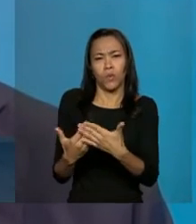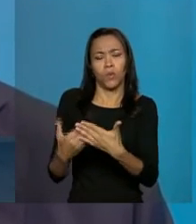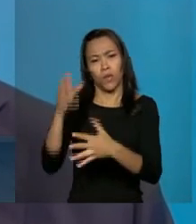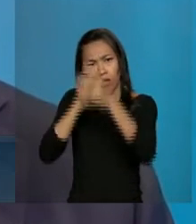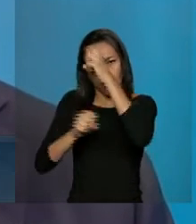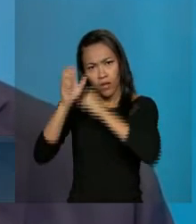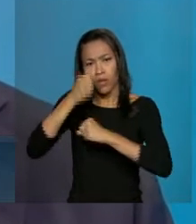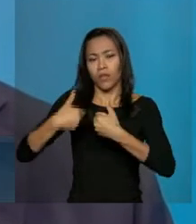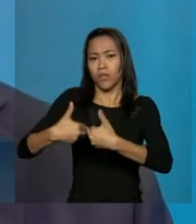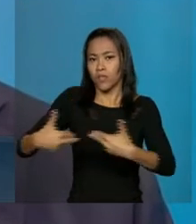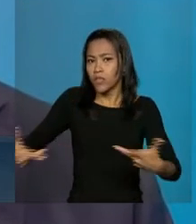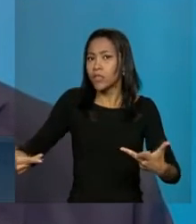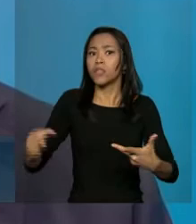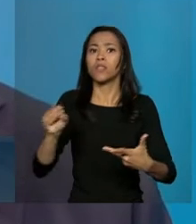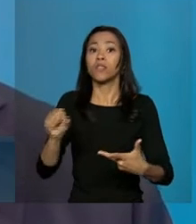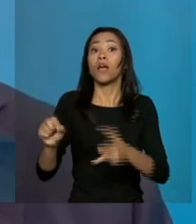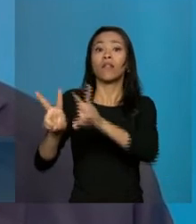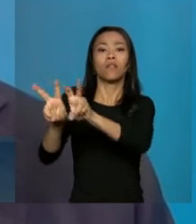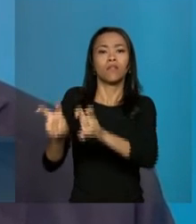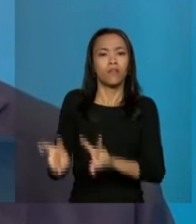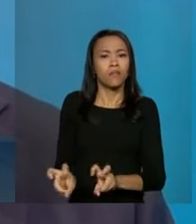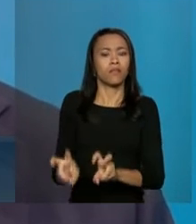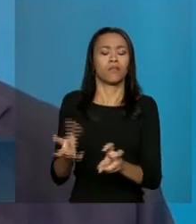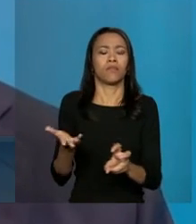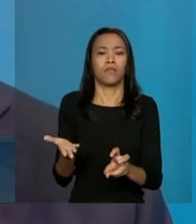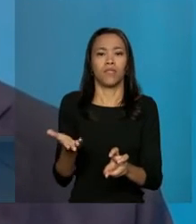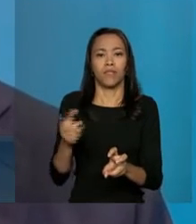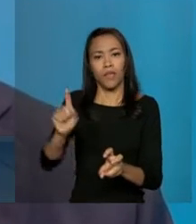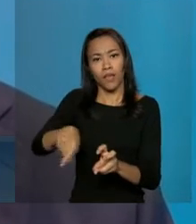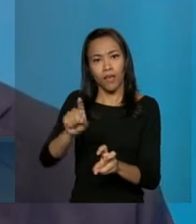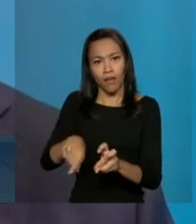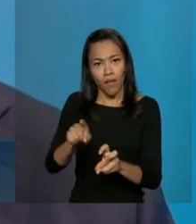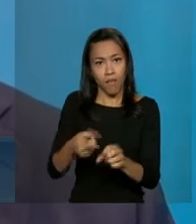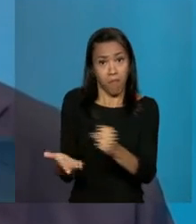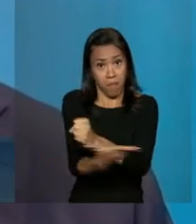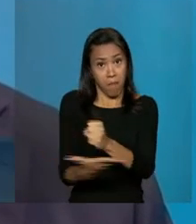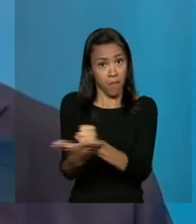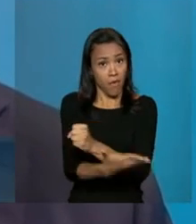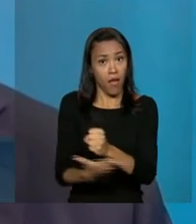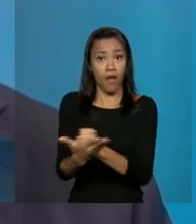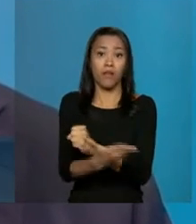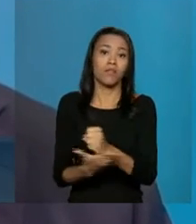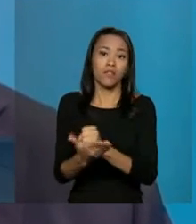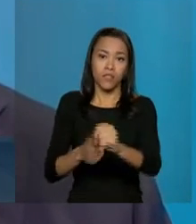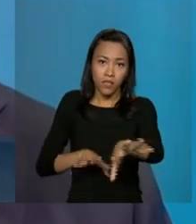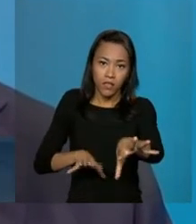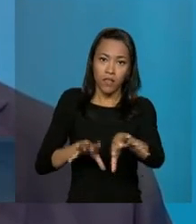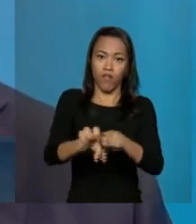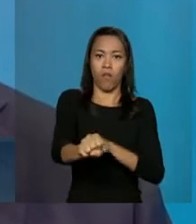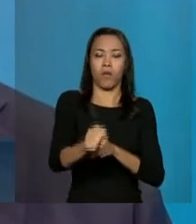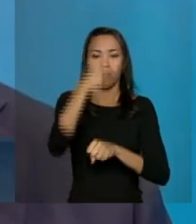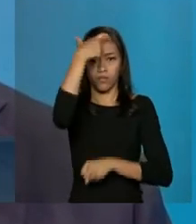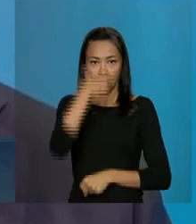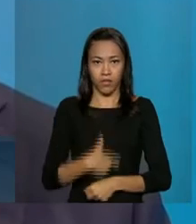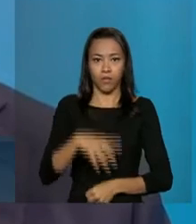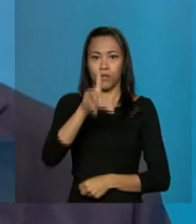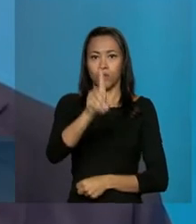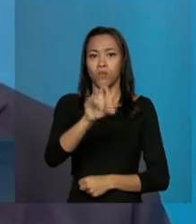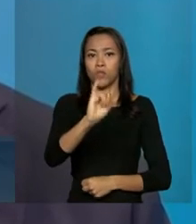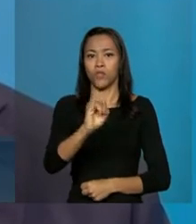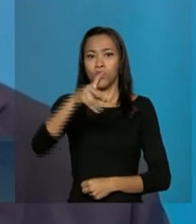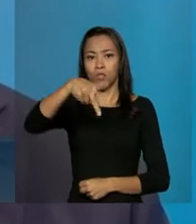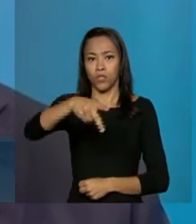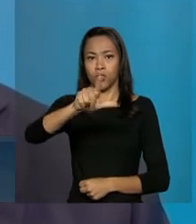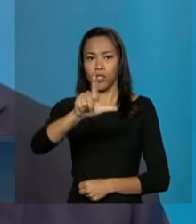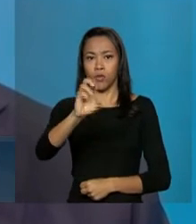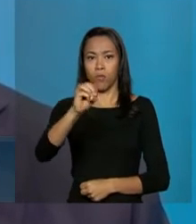vez a elementos que estão na base da formação dos diplomatas. Foi